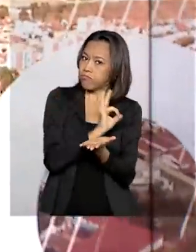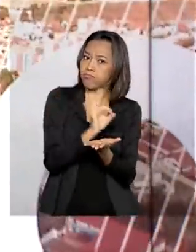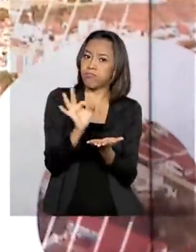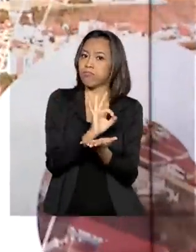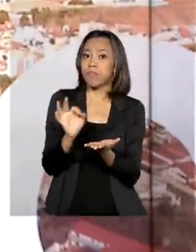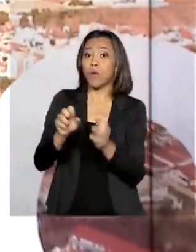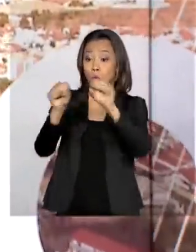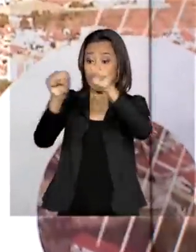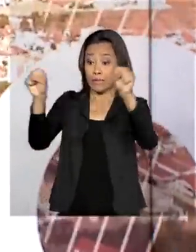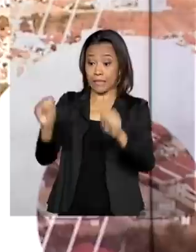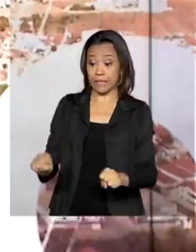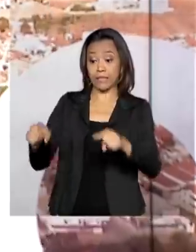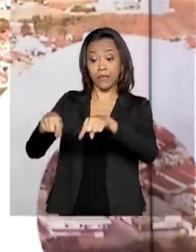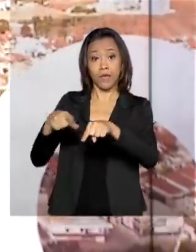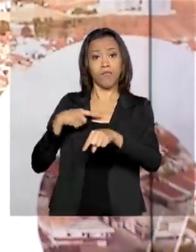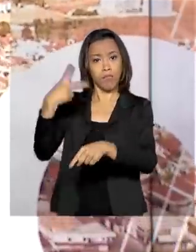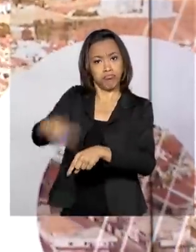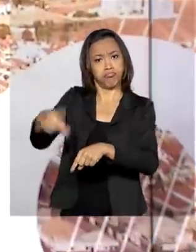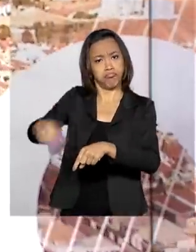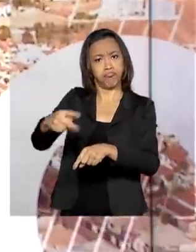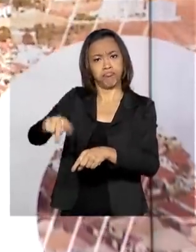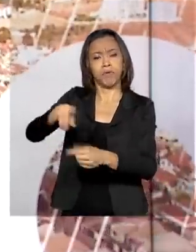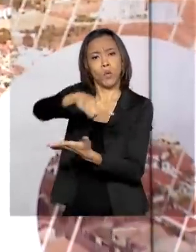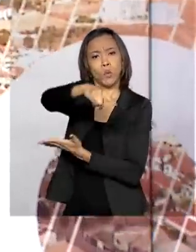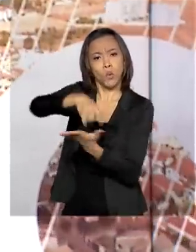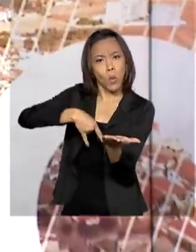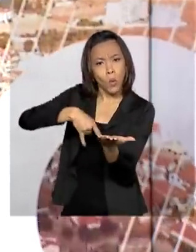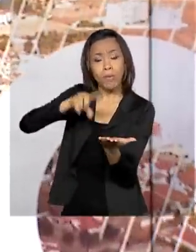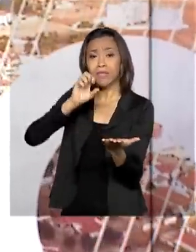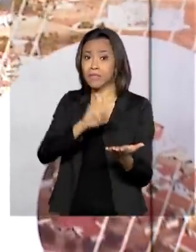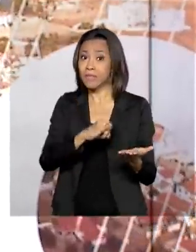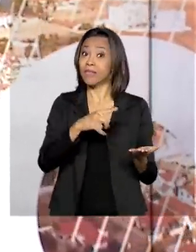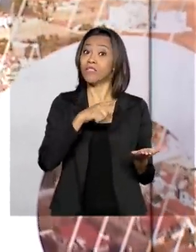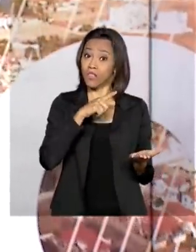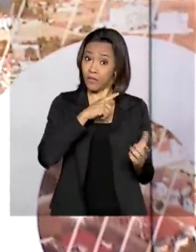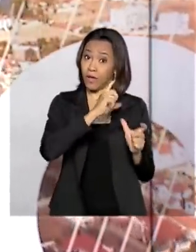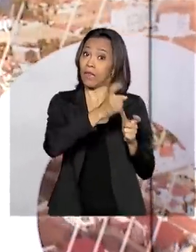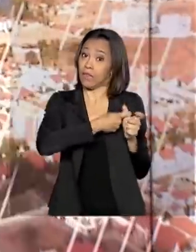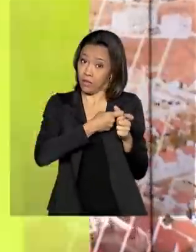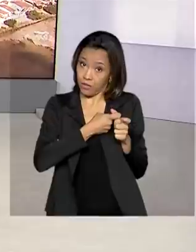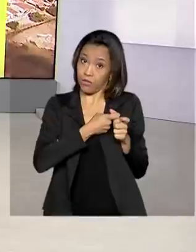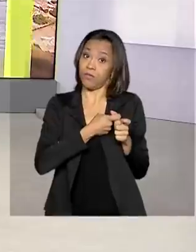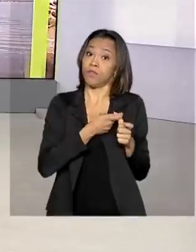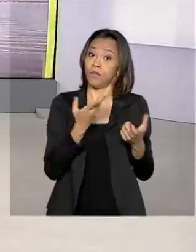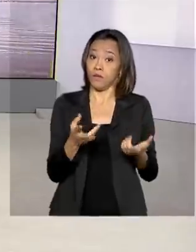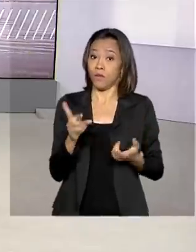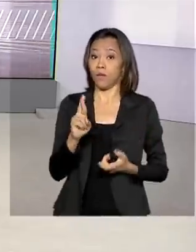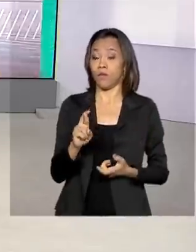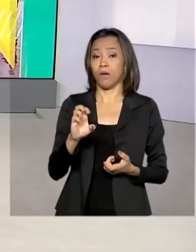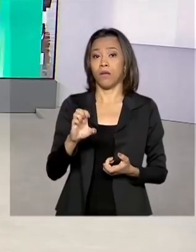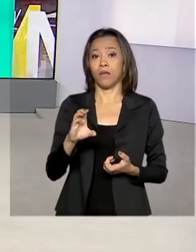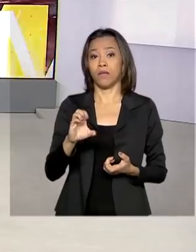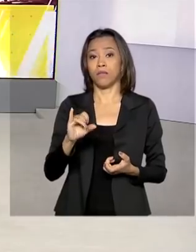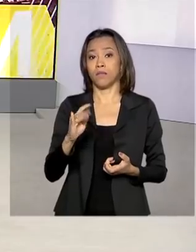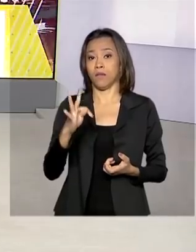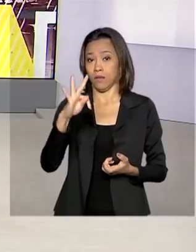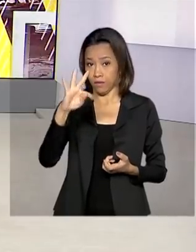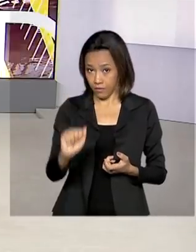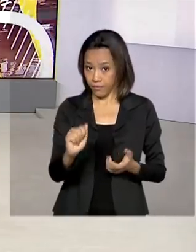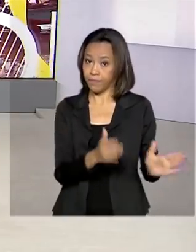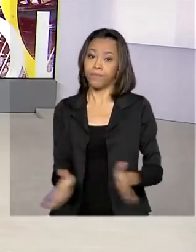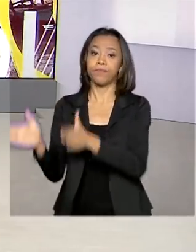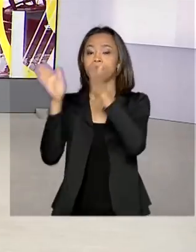sistema emite o documento para quitação caso haja algum tipo de débito com a Receita. A Agência Nacional de